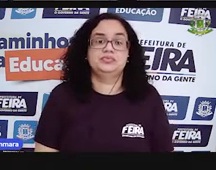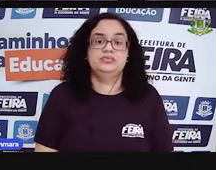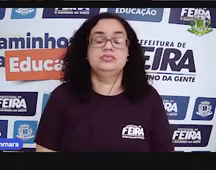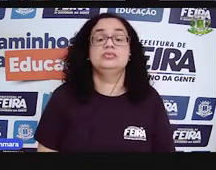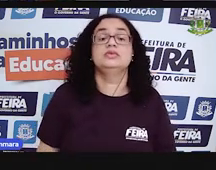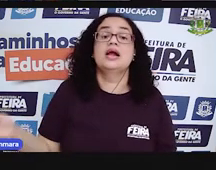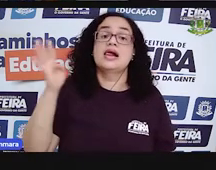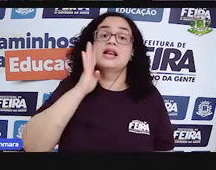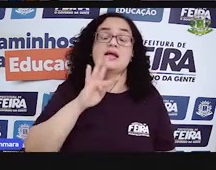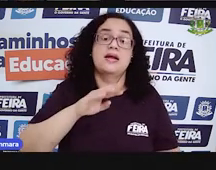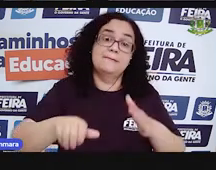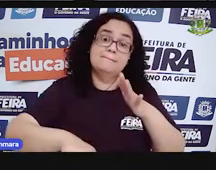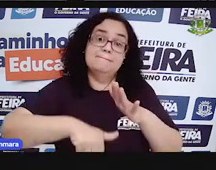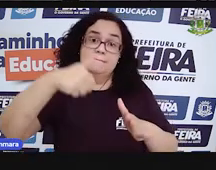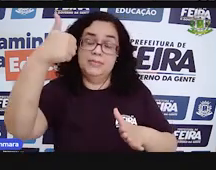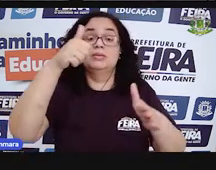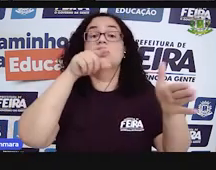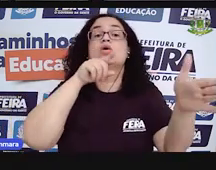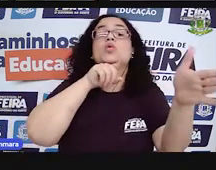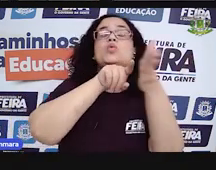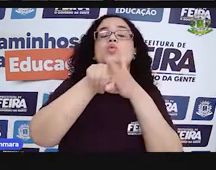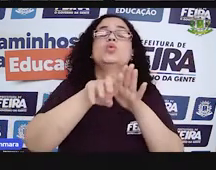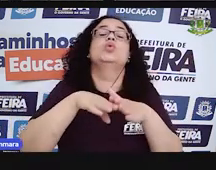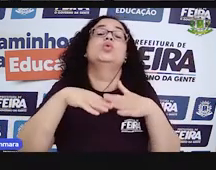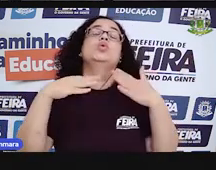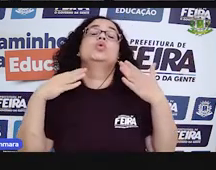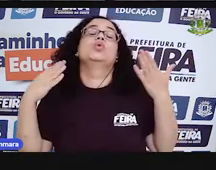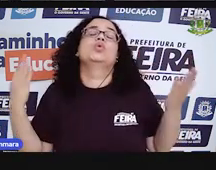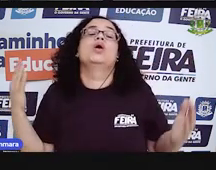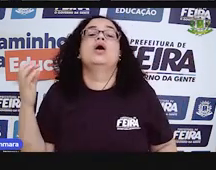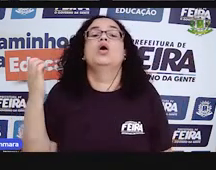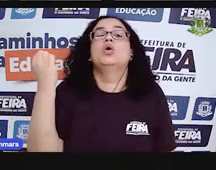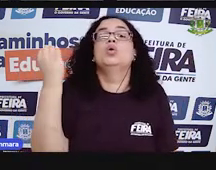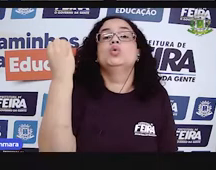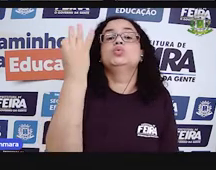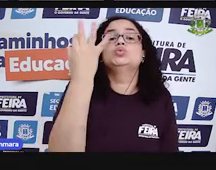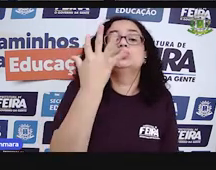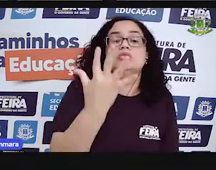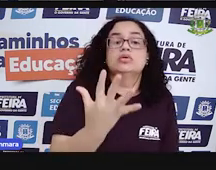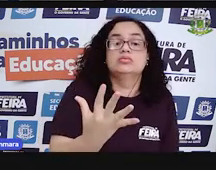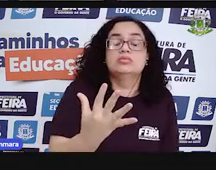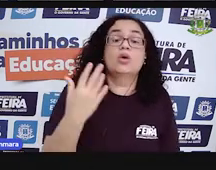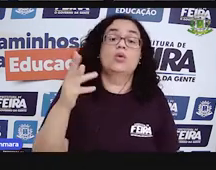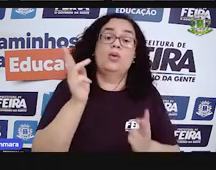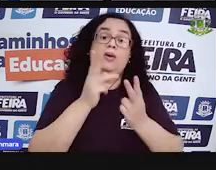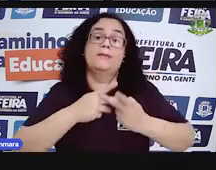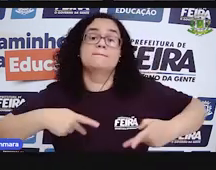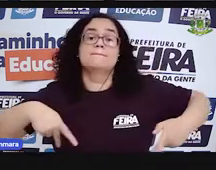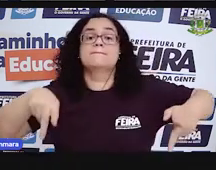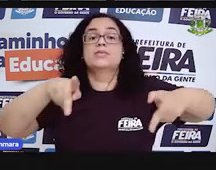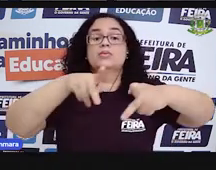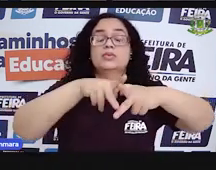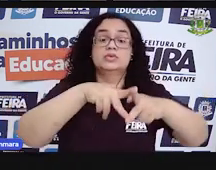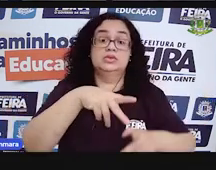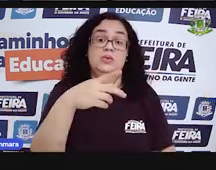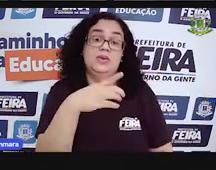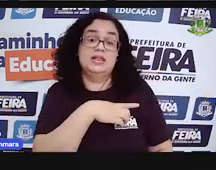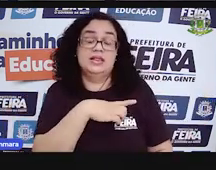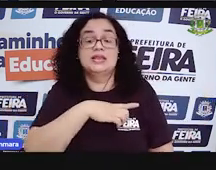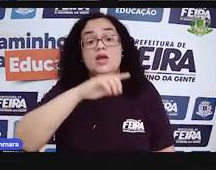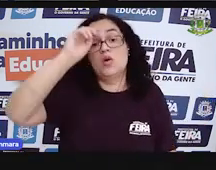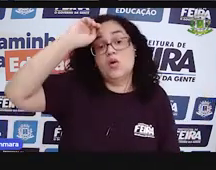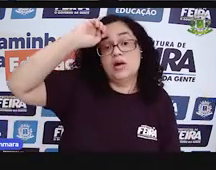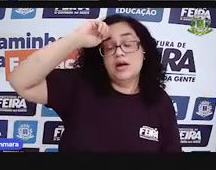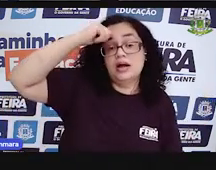Beleza. A primeira pergunta. Qual o total de população que ocupou a África